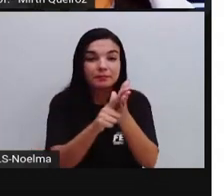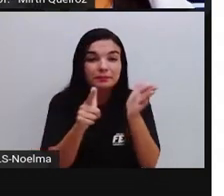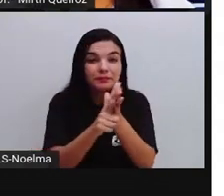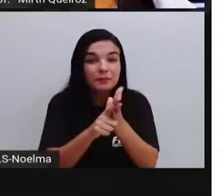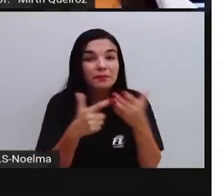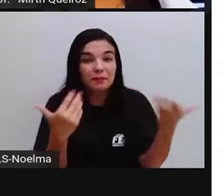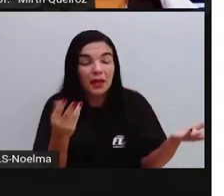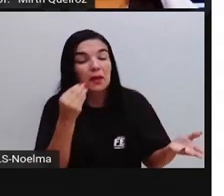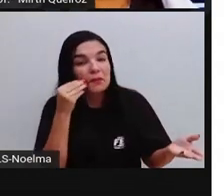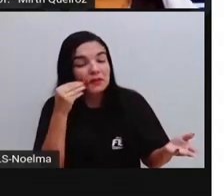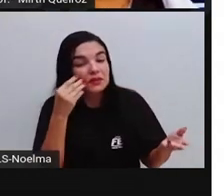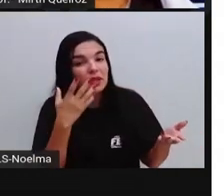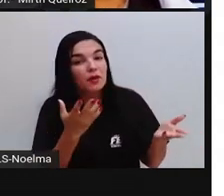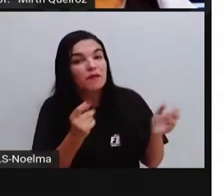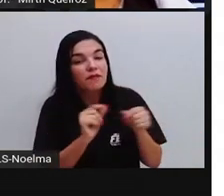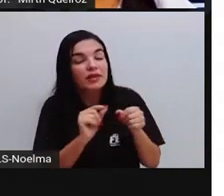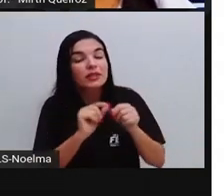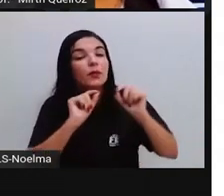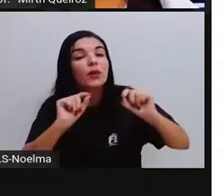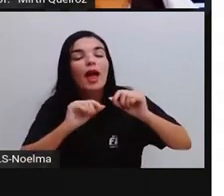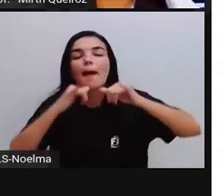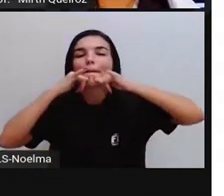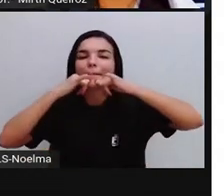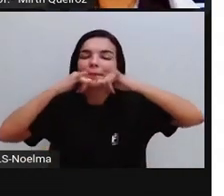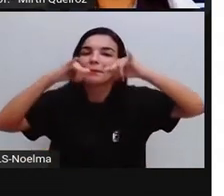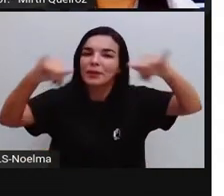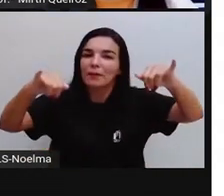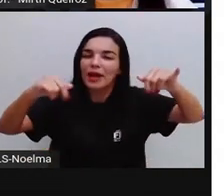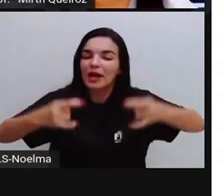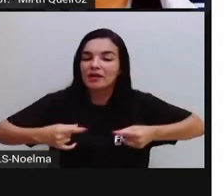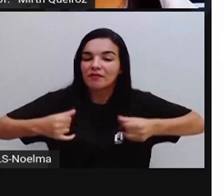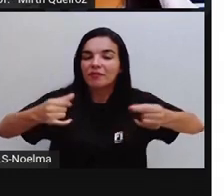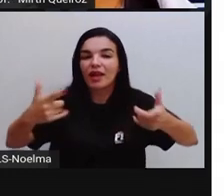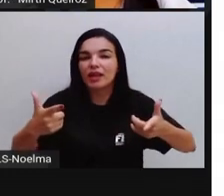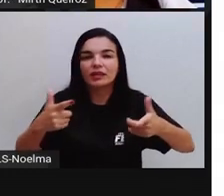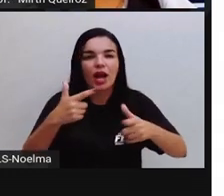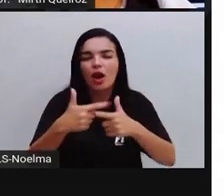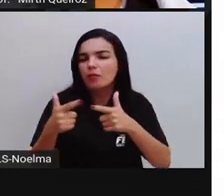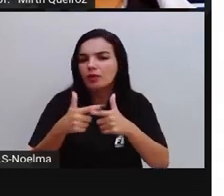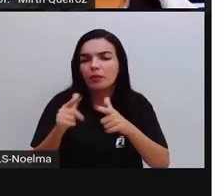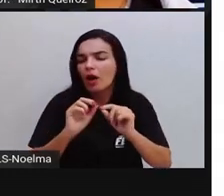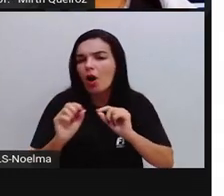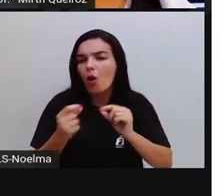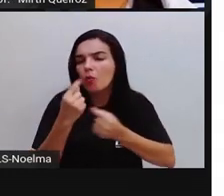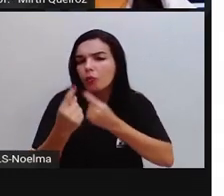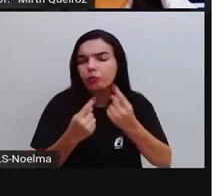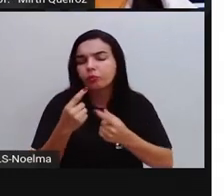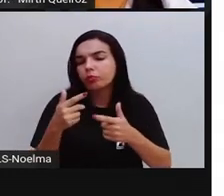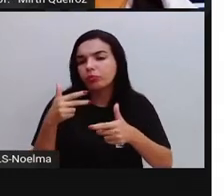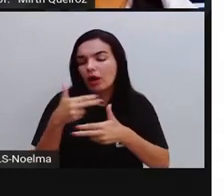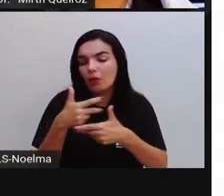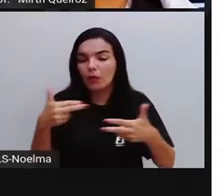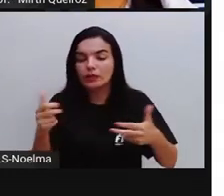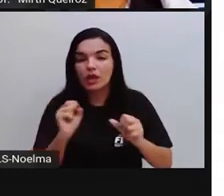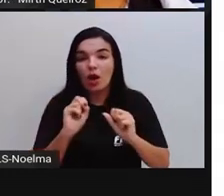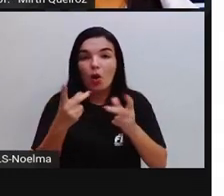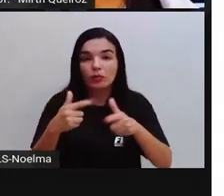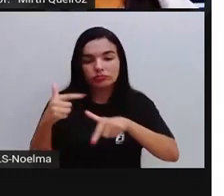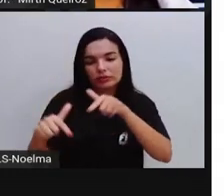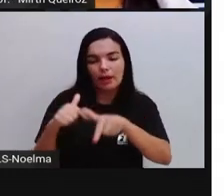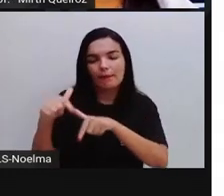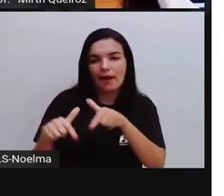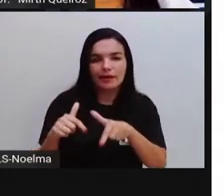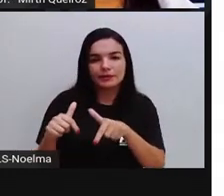na rua, né, fazendo propaganda aí de um serviço ou então de determinado produto. Aí também